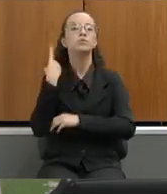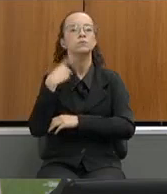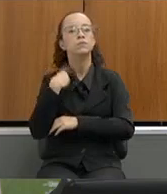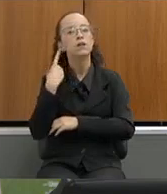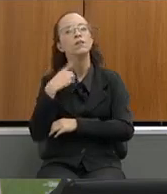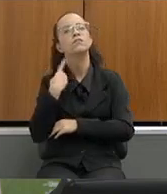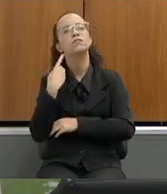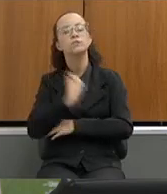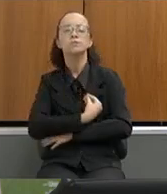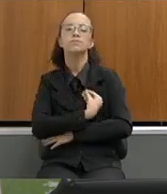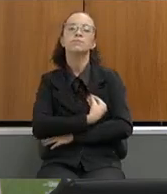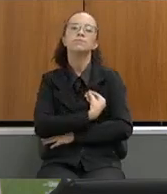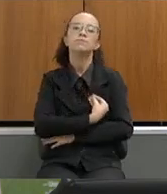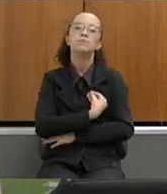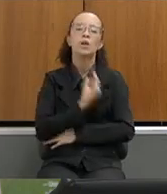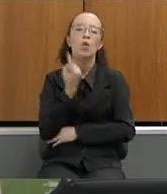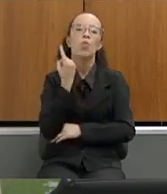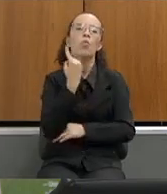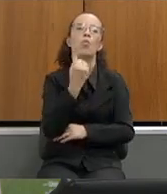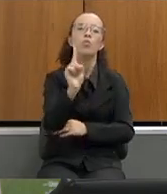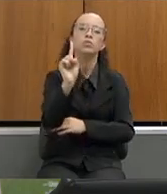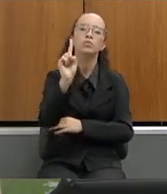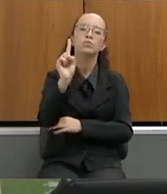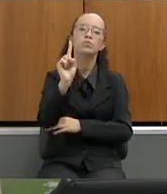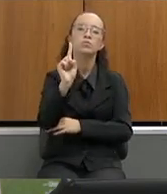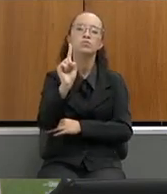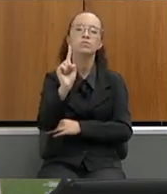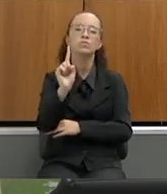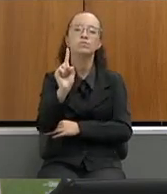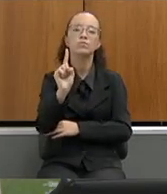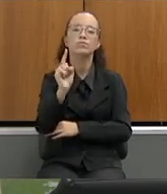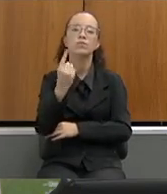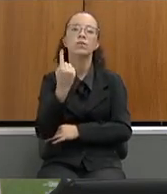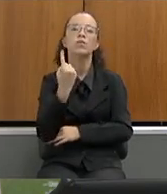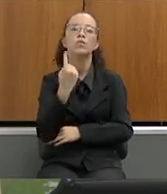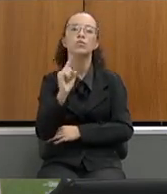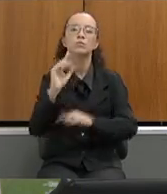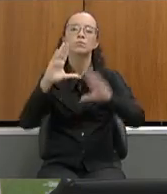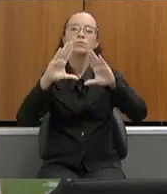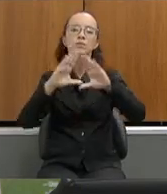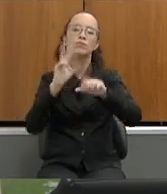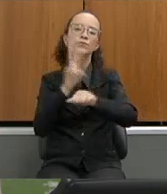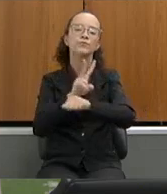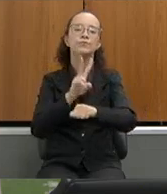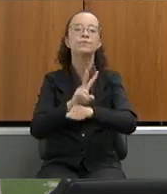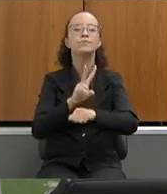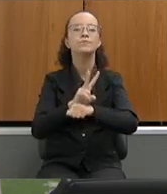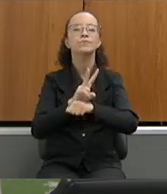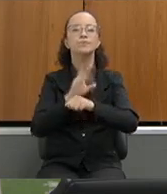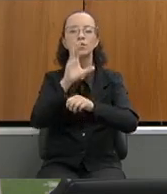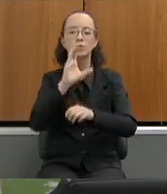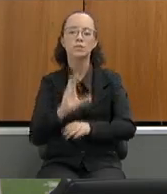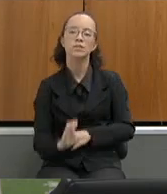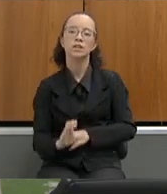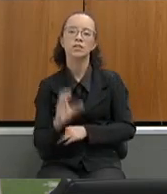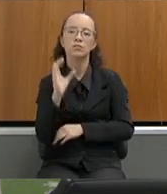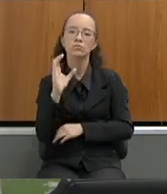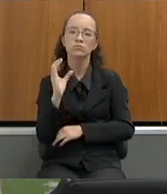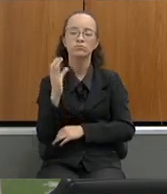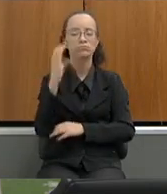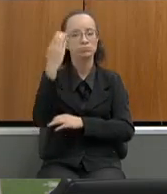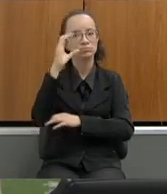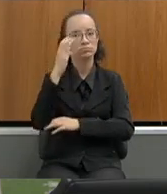deputadas que participaram desta última desse nosso último Assembleia Fiscaliza a Comissão de Educação Ciência e Tecnologia